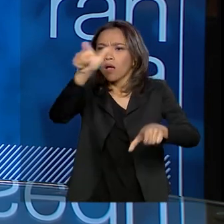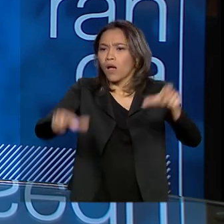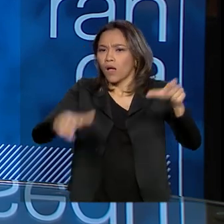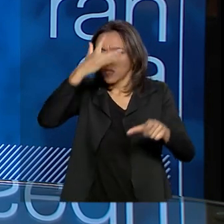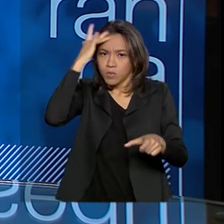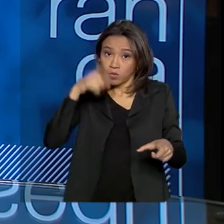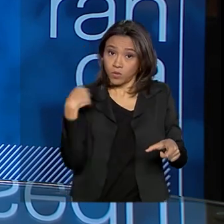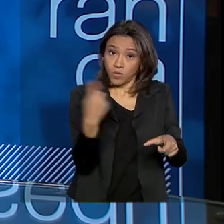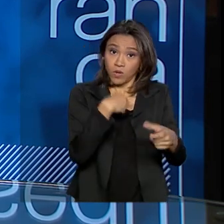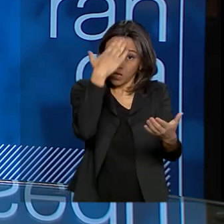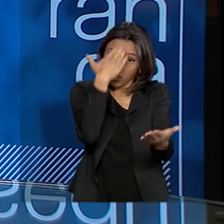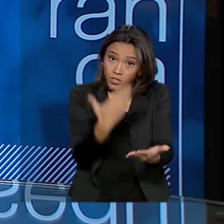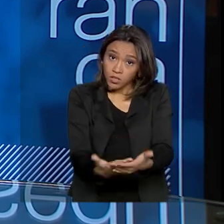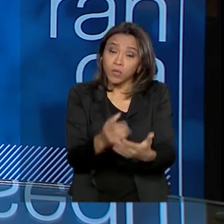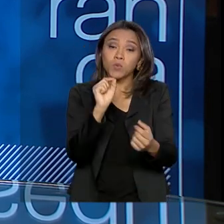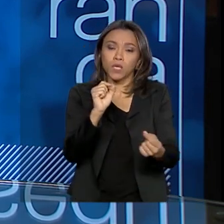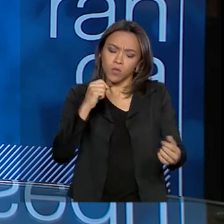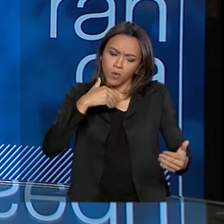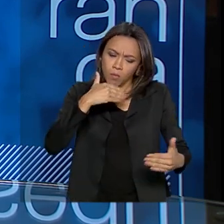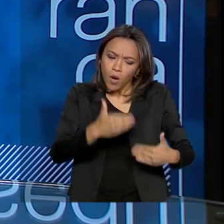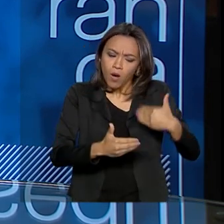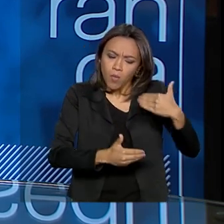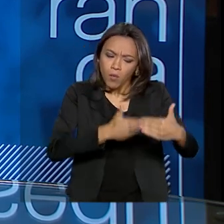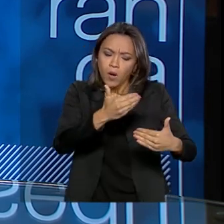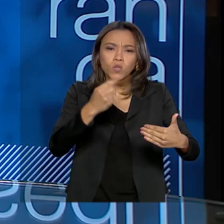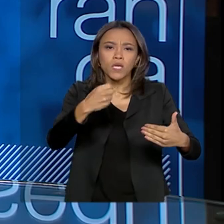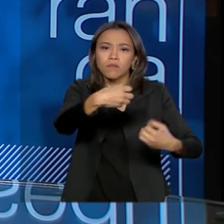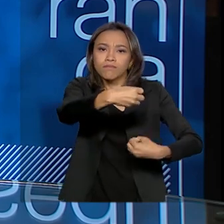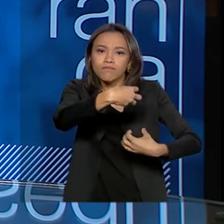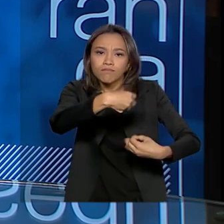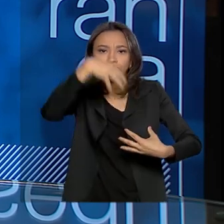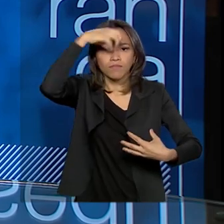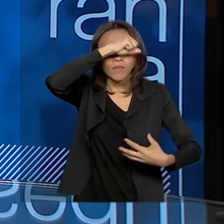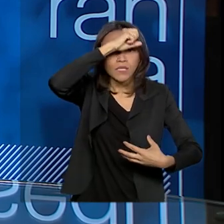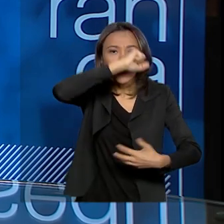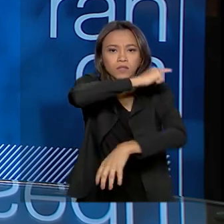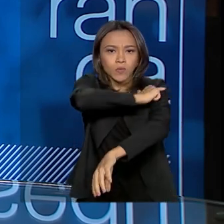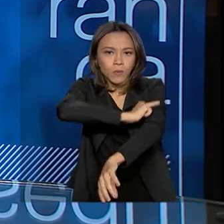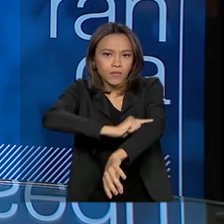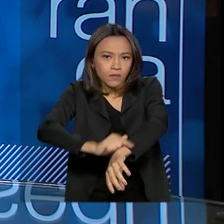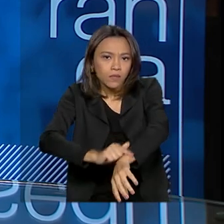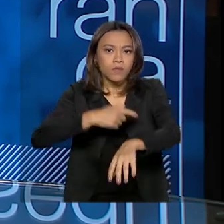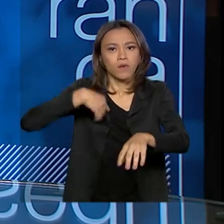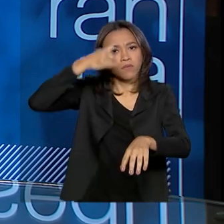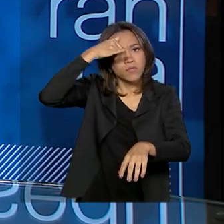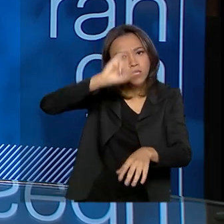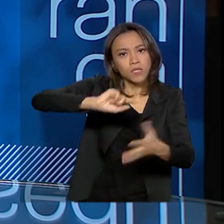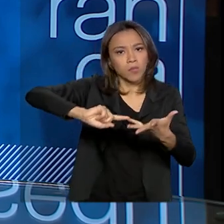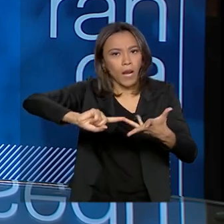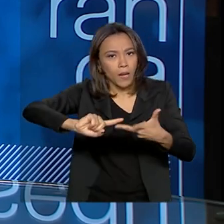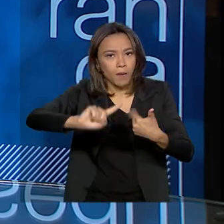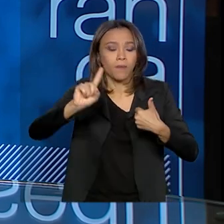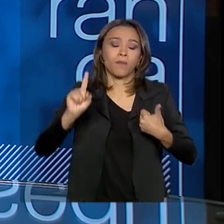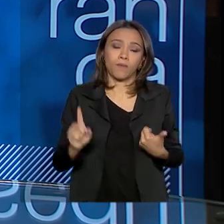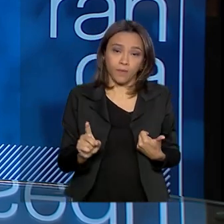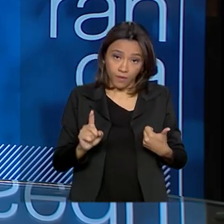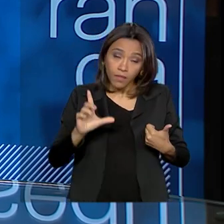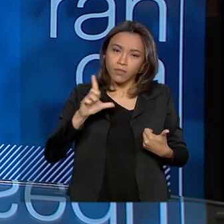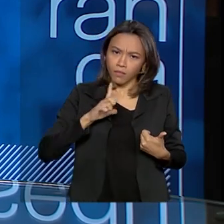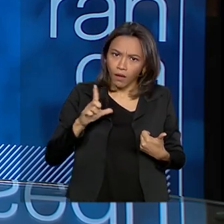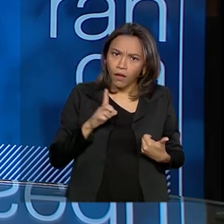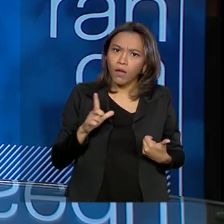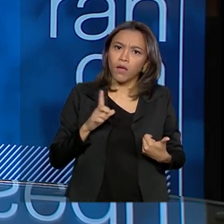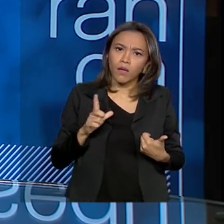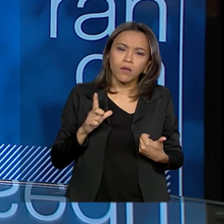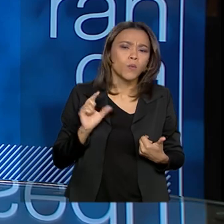acreditamos muito no processo de educação, um processo de atuações preventivas, eu vejo que tem muito